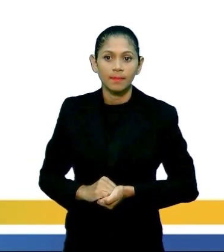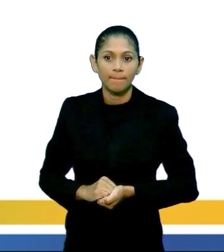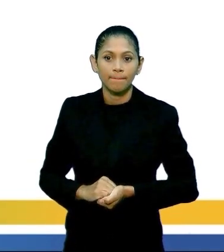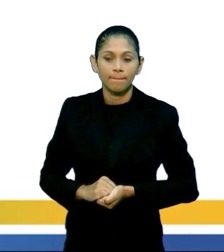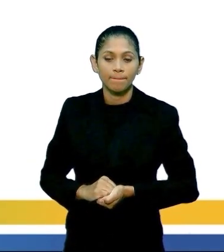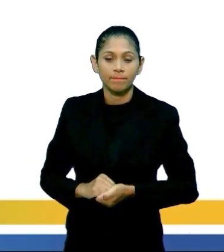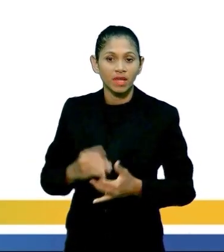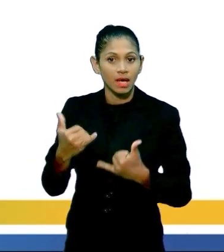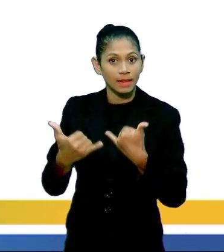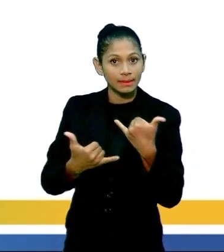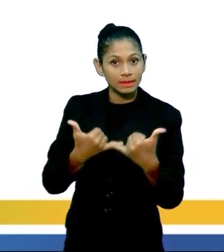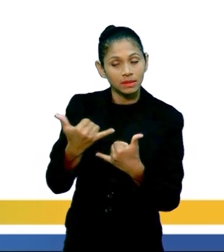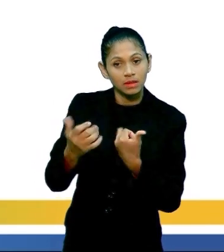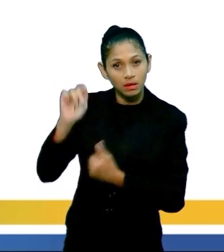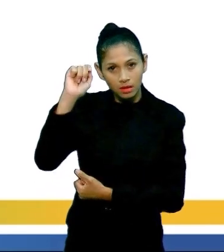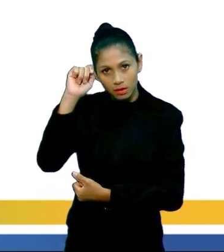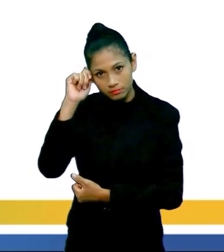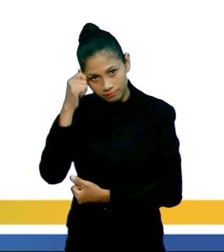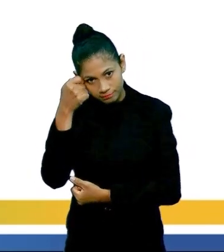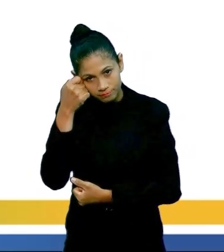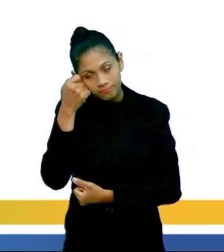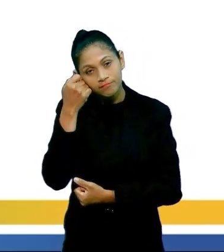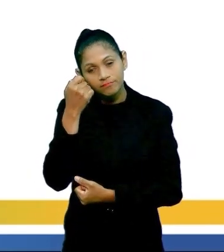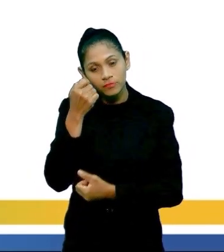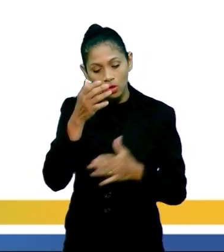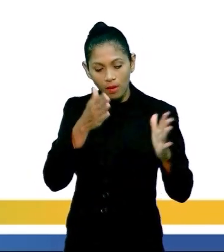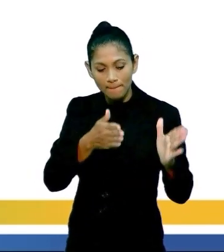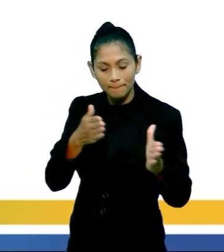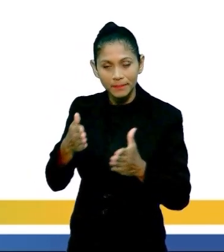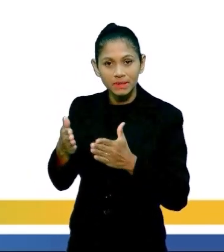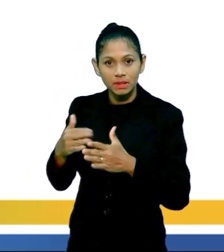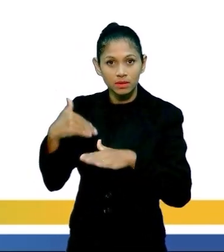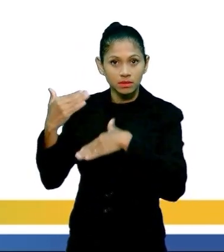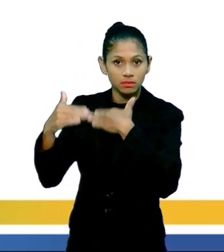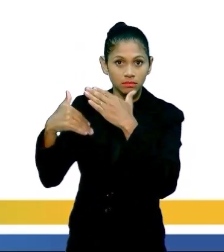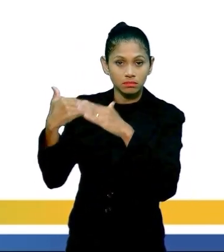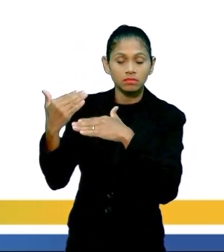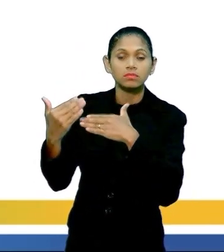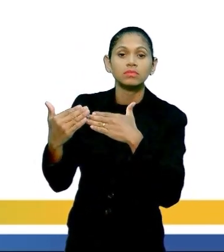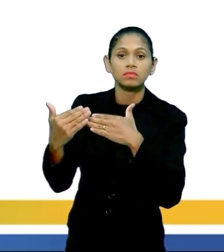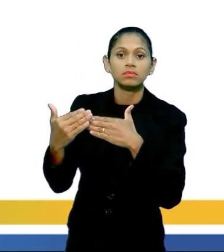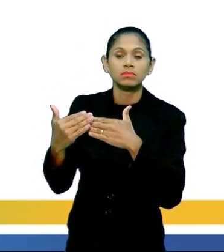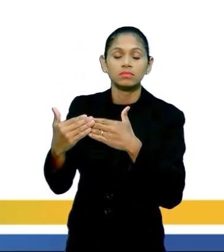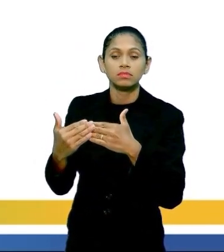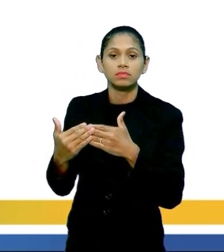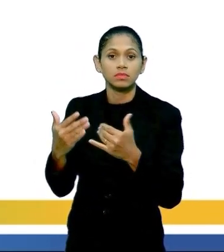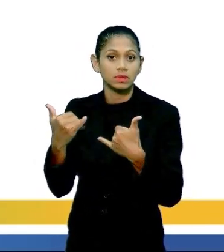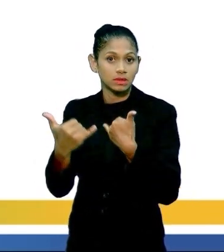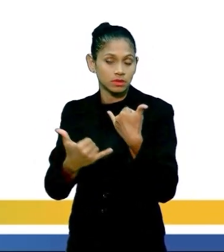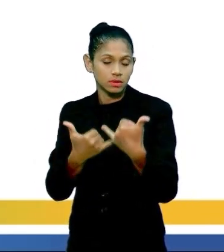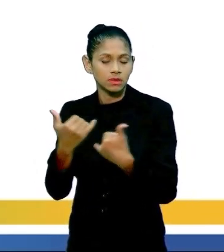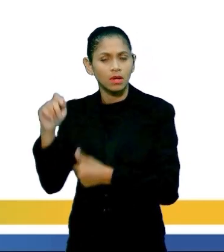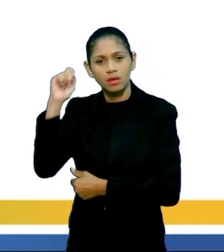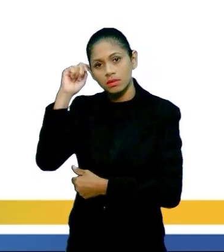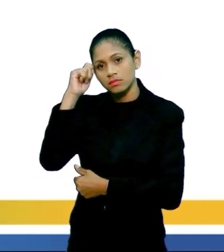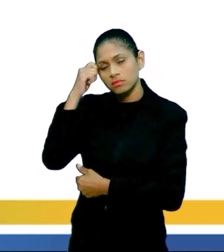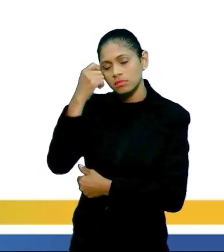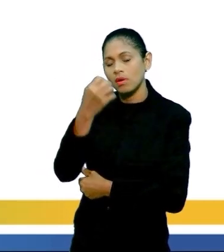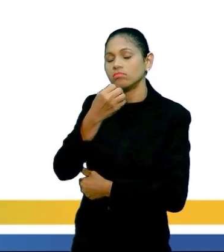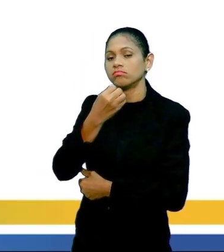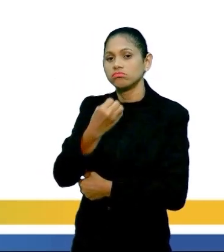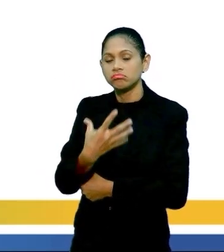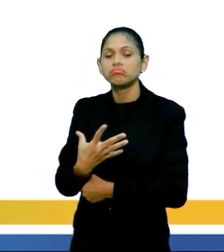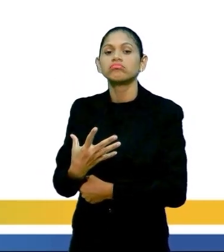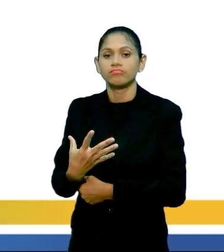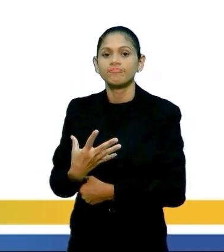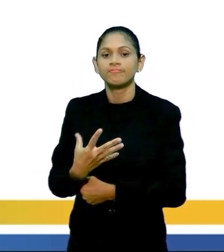brincadeira afro que é constituído parte essencial do desenvolvimento do indivíduo. As brincadeiras afros fazem boa parte